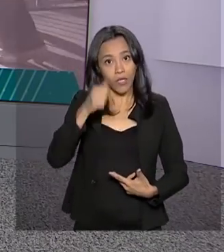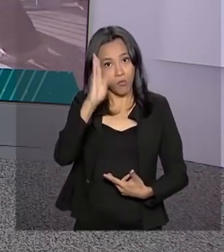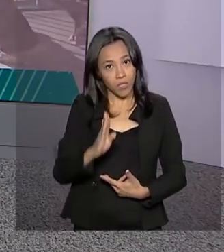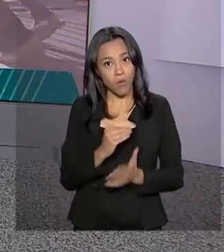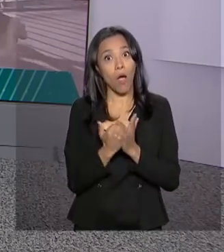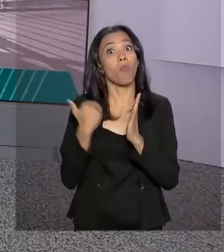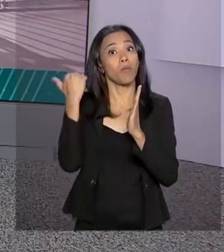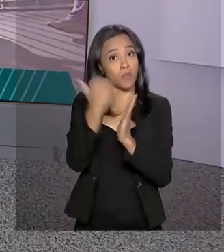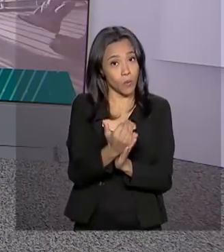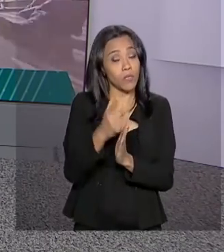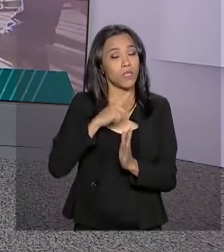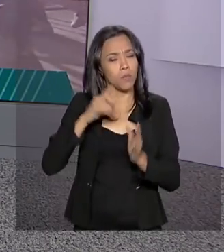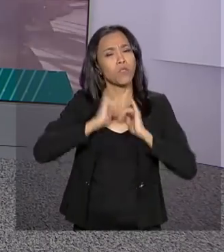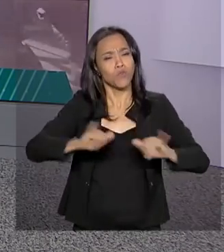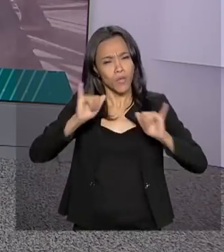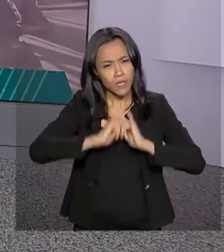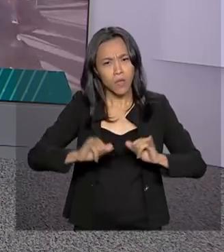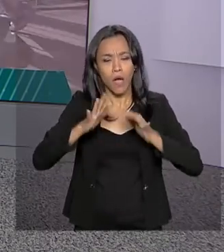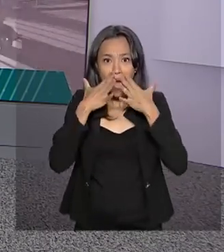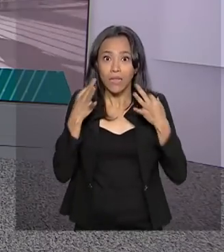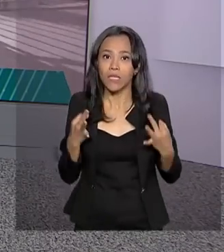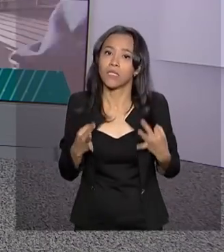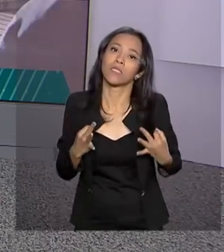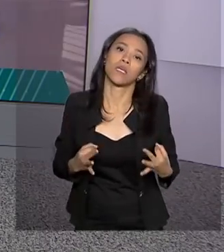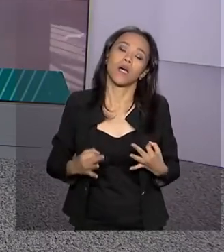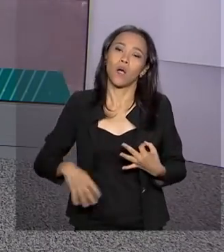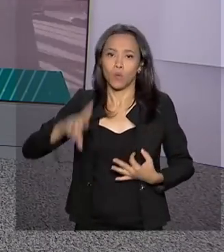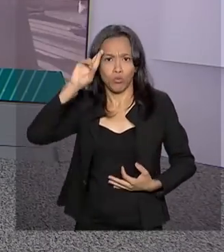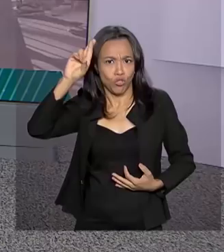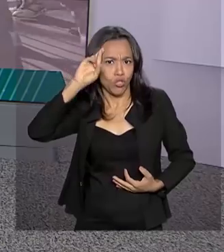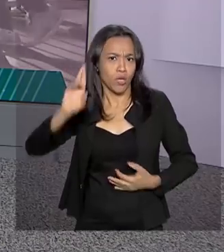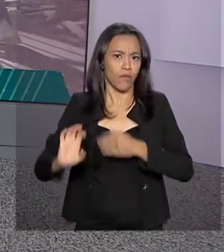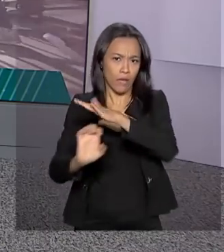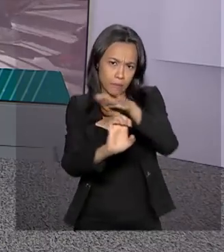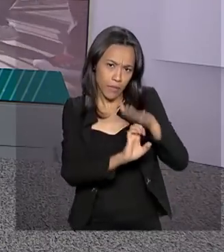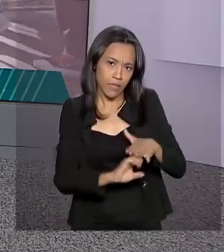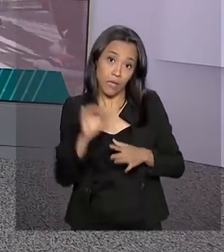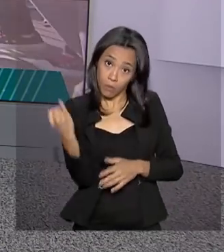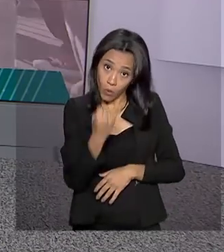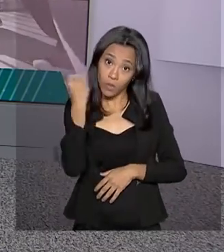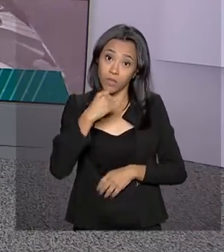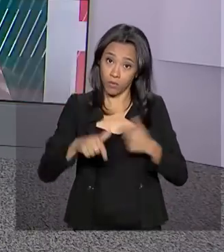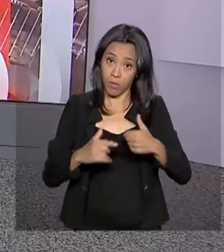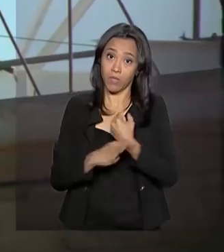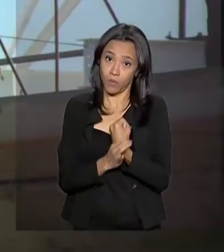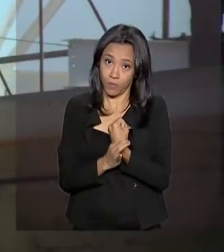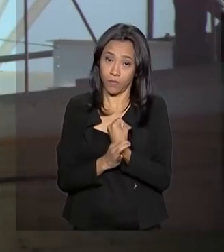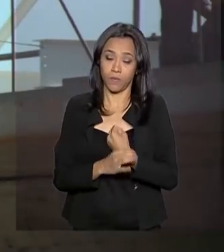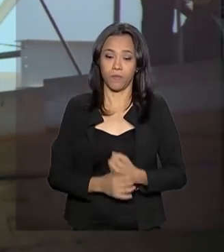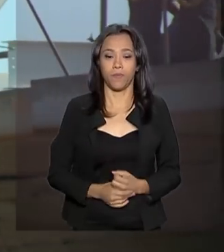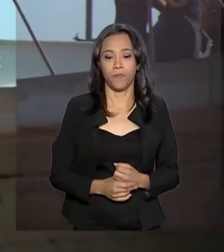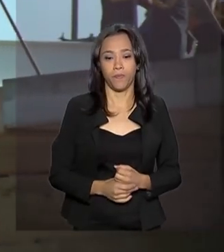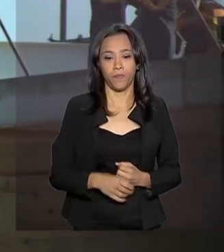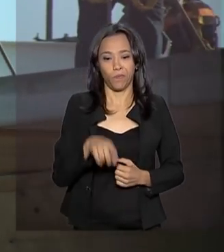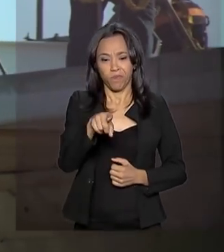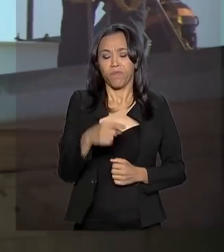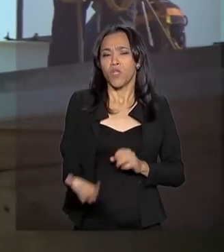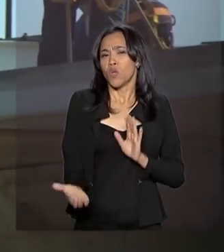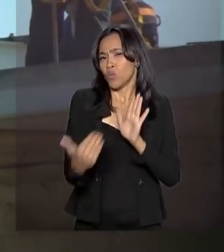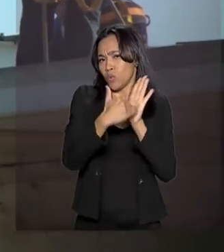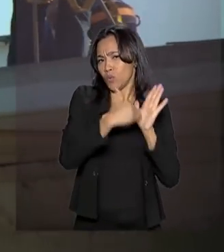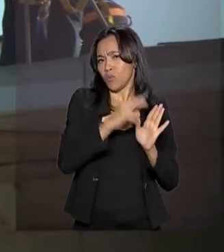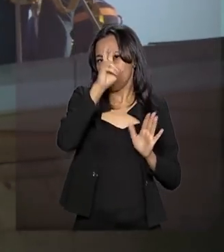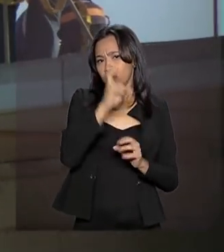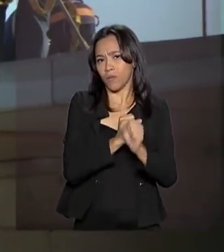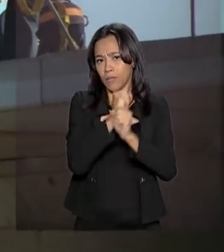uma campanha nacional quer conscientizar patrão e empregado da importância do trabalho seguro. Nos últimos cinco